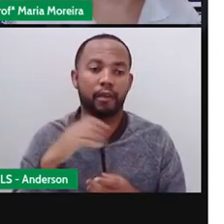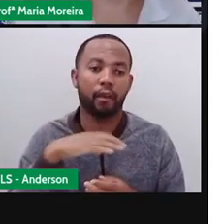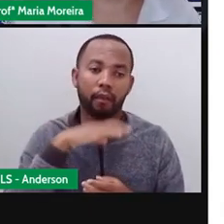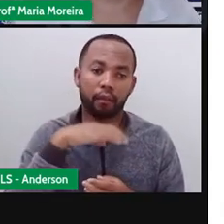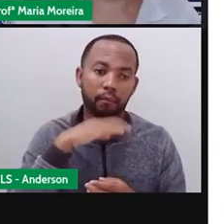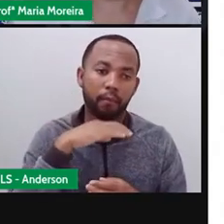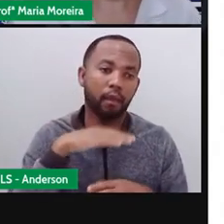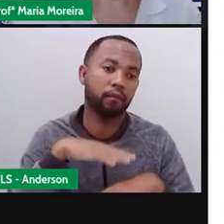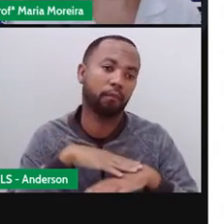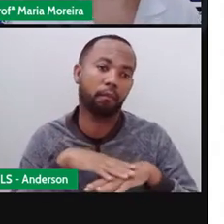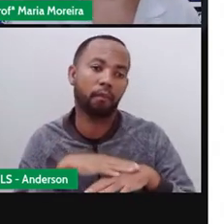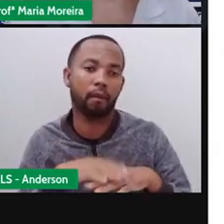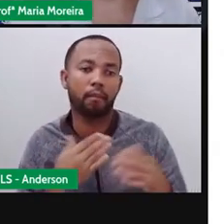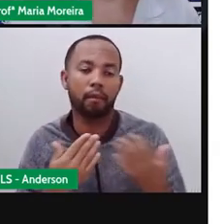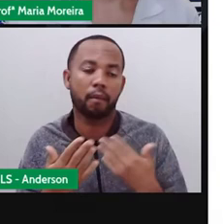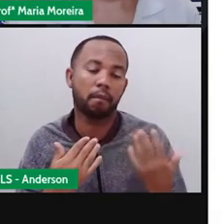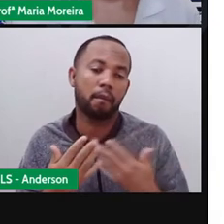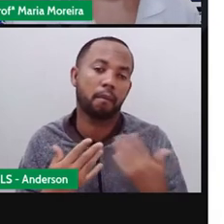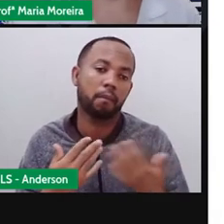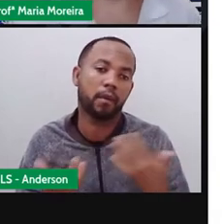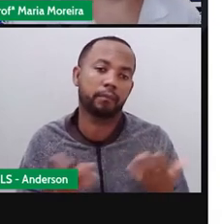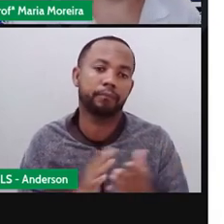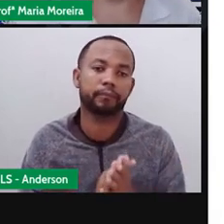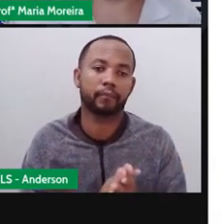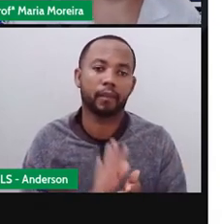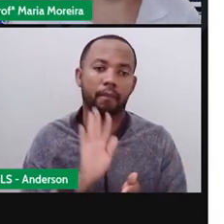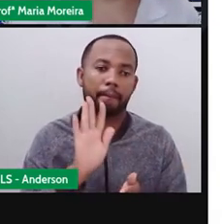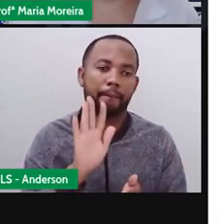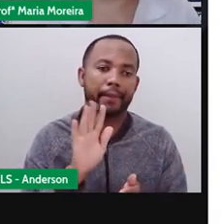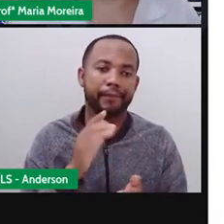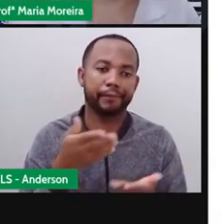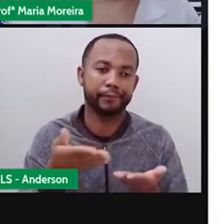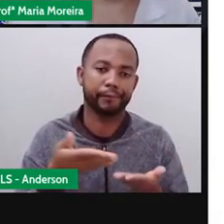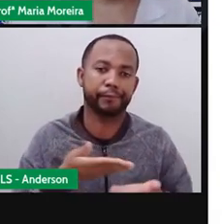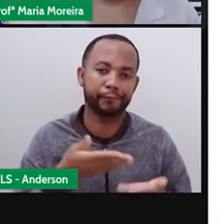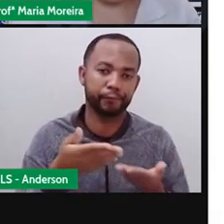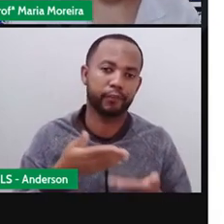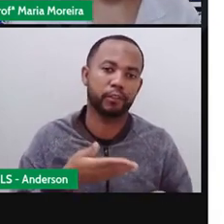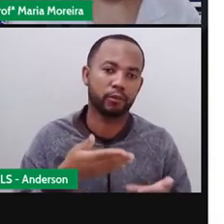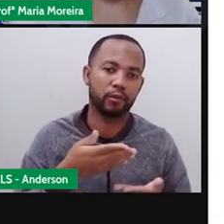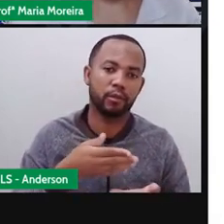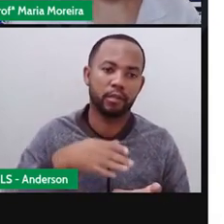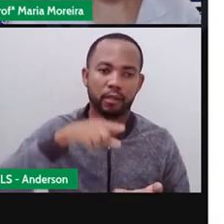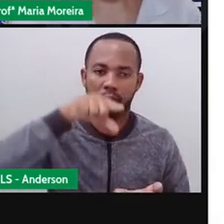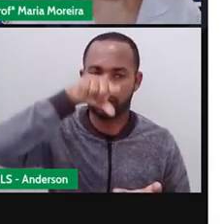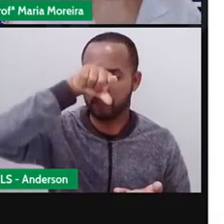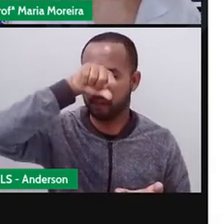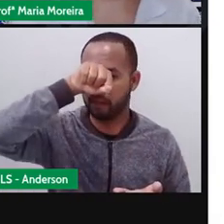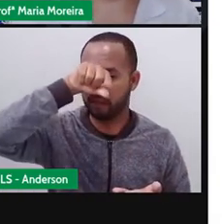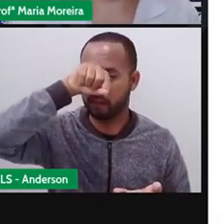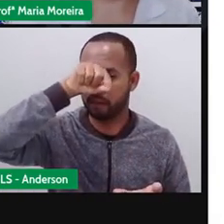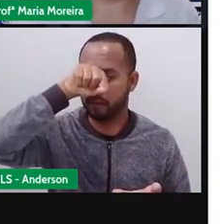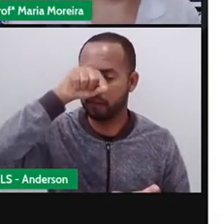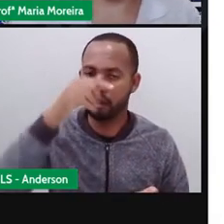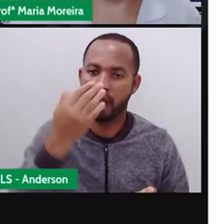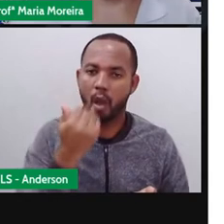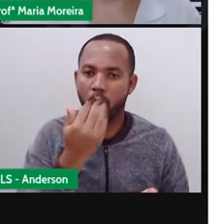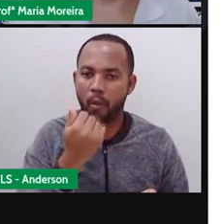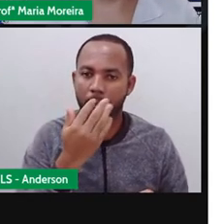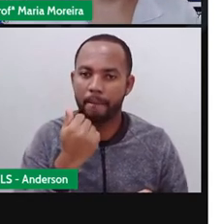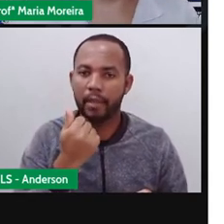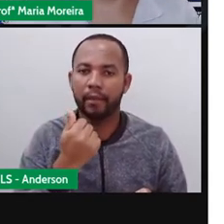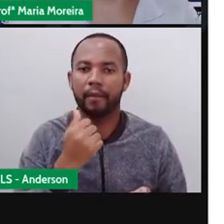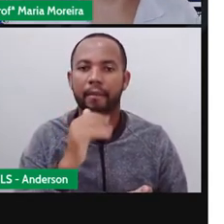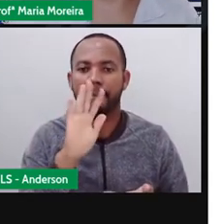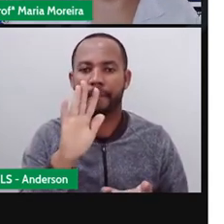interagindo entre si. E ele diz, olha, a raposa convidou a cegonha para jantar, disposta a pregar uma